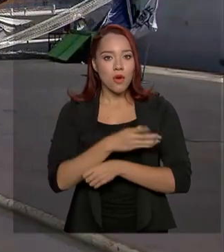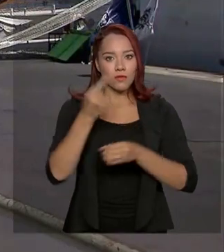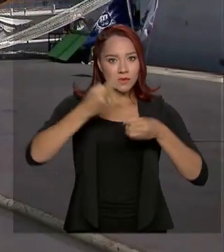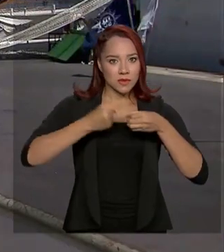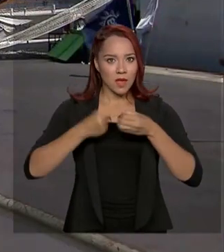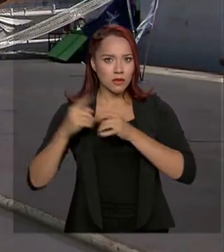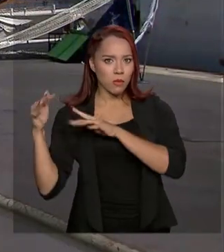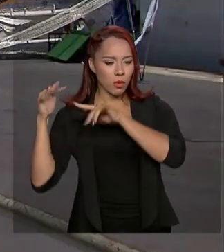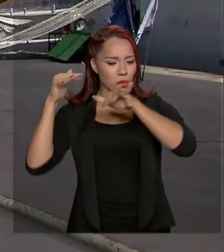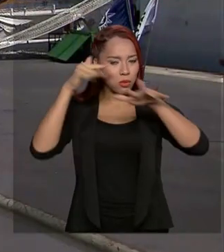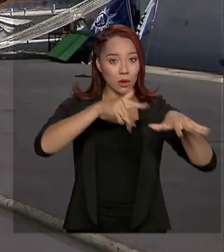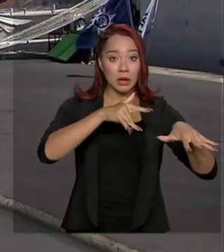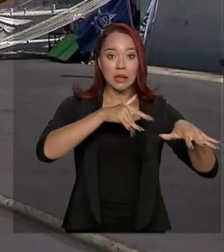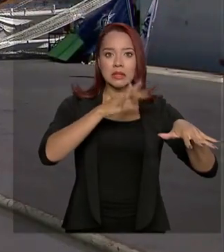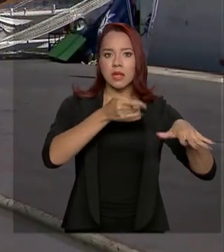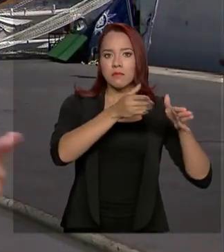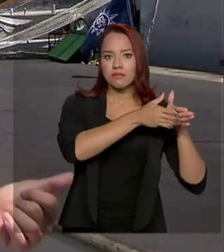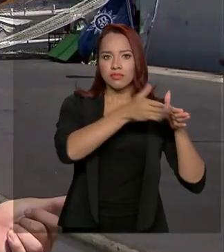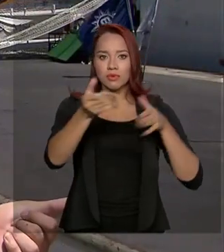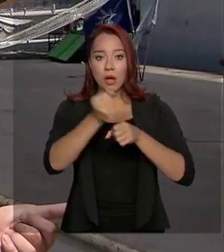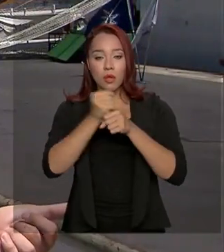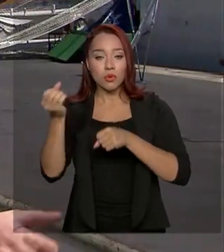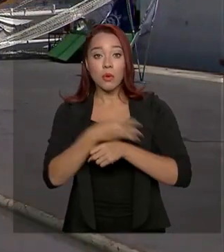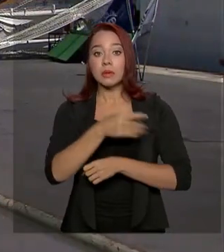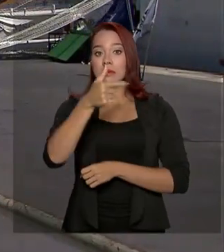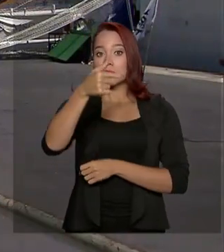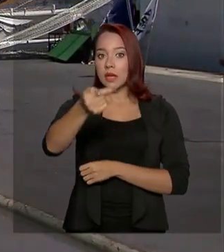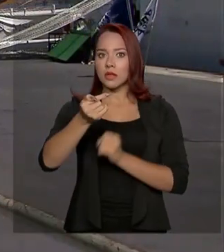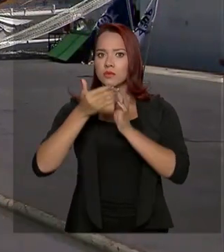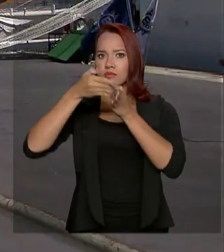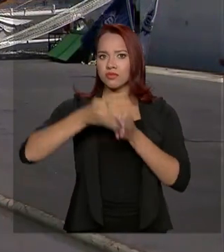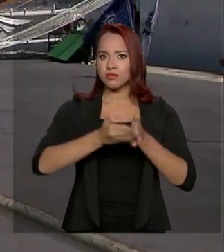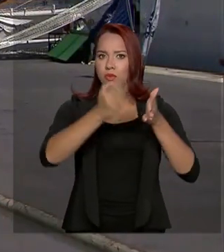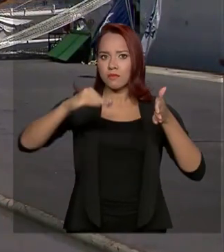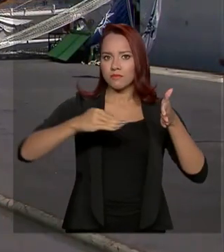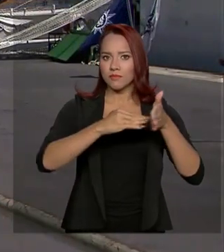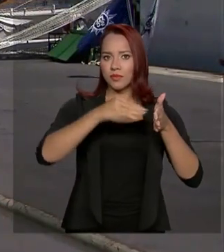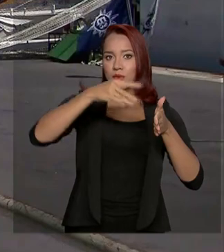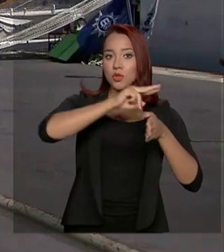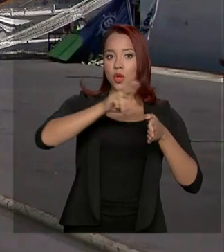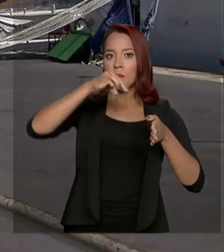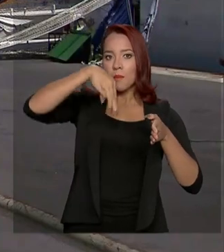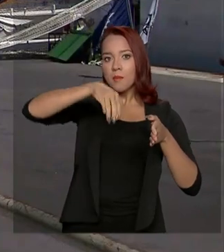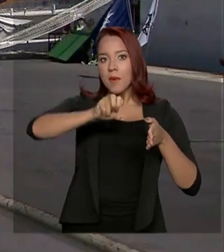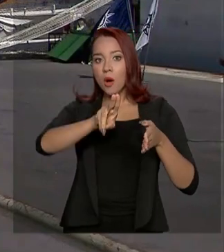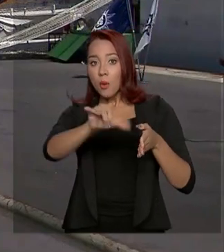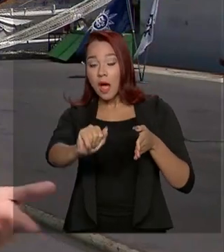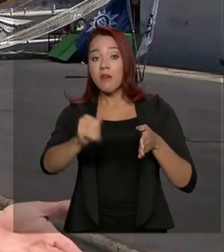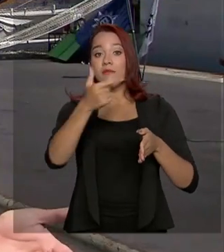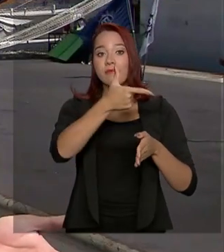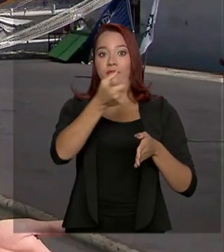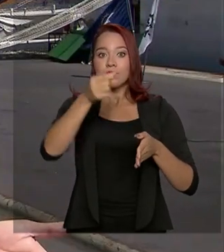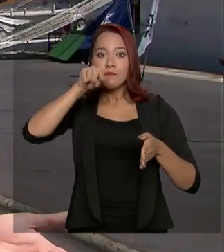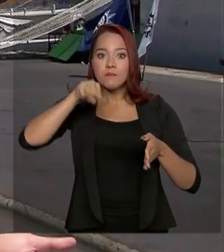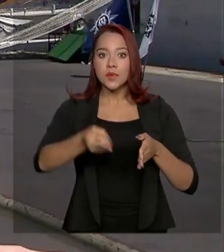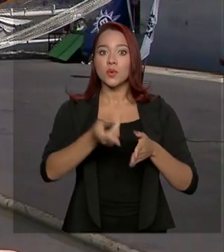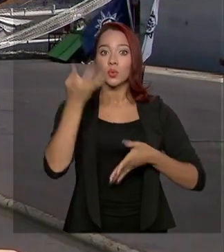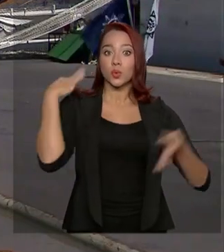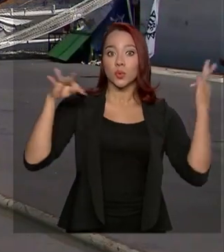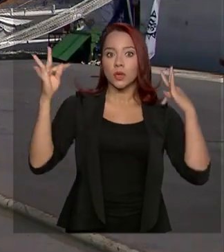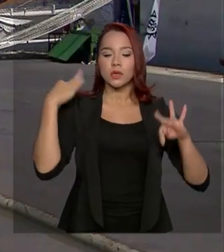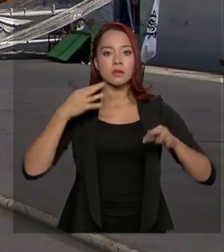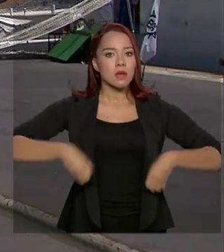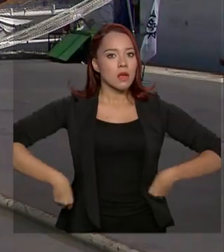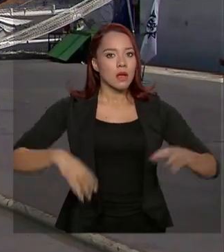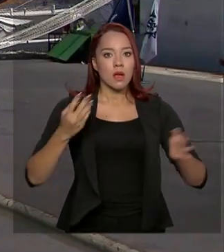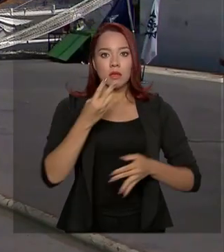o período do Réveillon, sete transatlânticos vão chegar aqui no Pier Mauá com 20 mil turistas que vão gastar cerca de 3 milhões